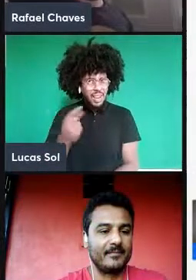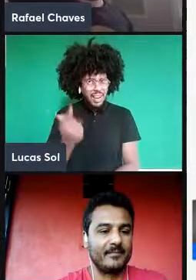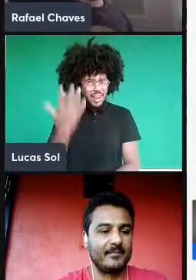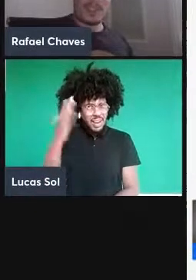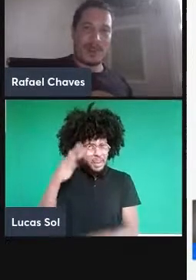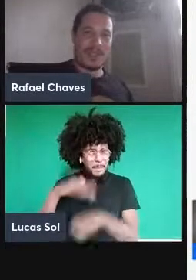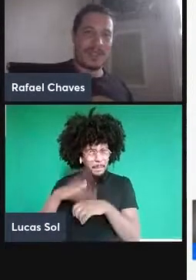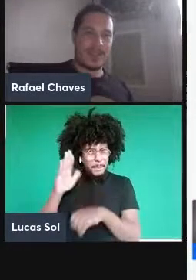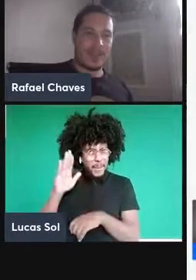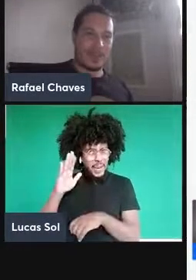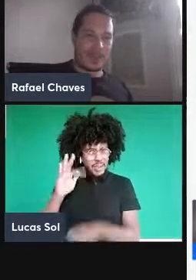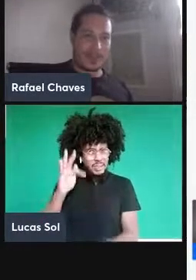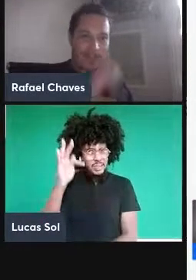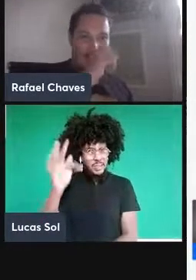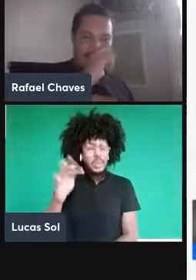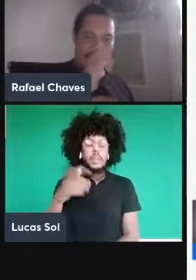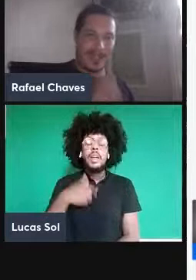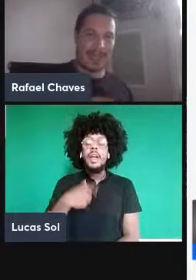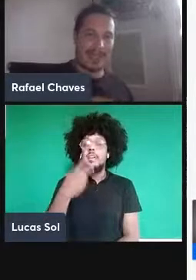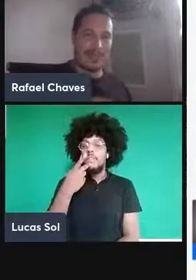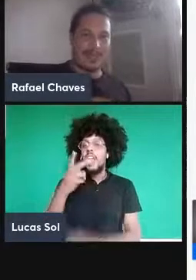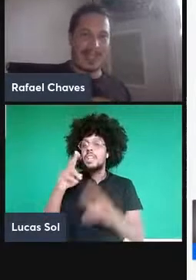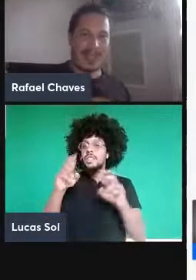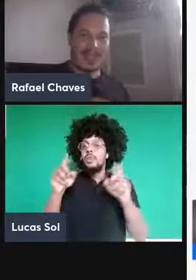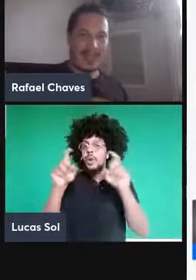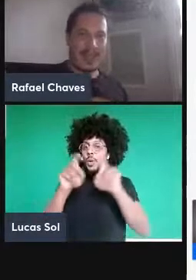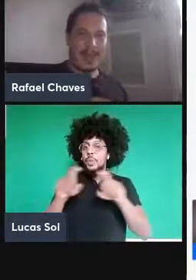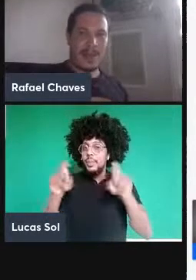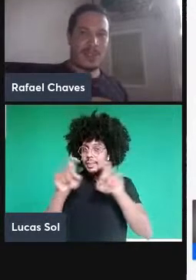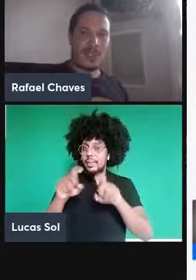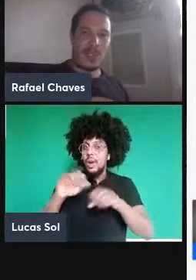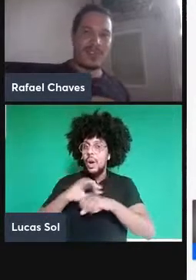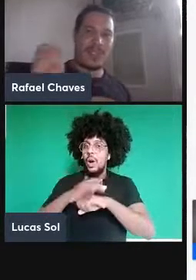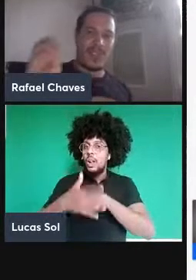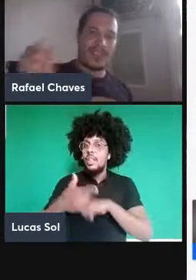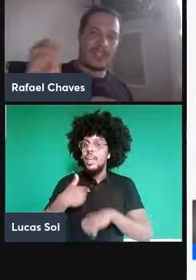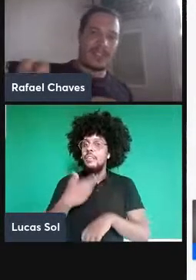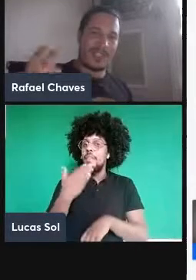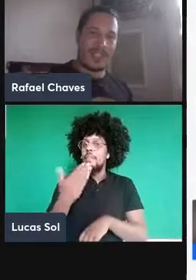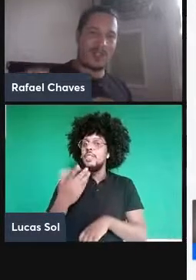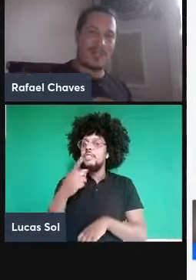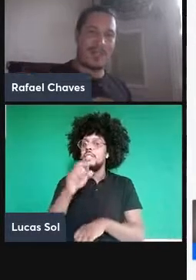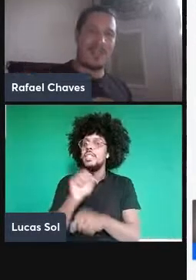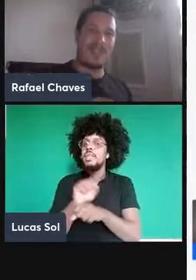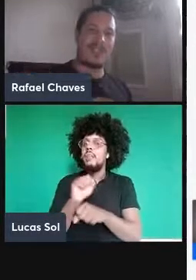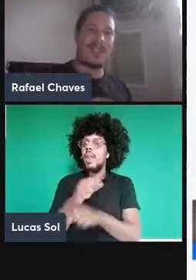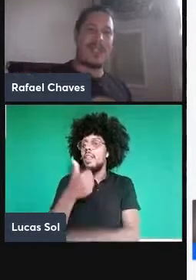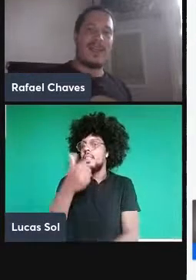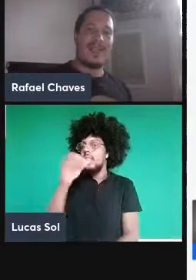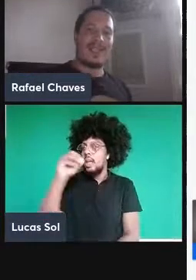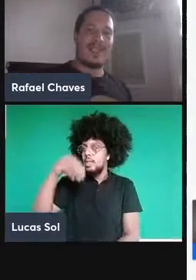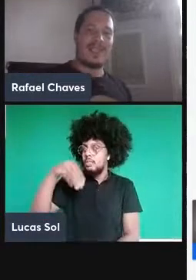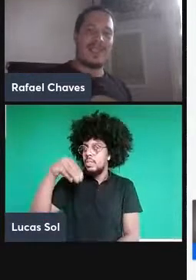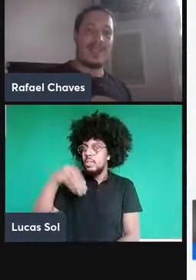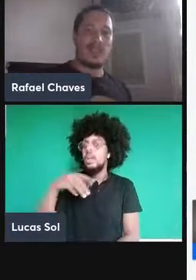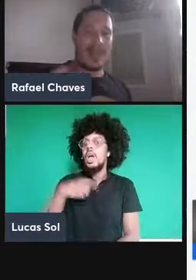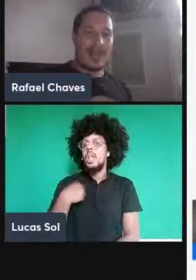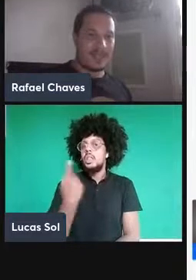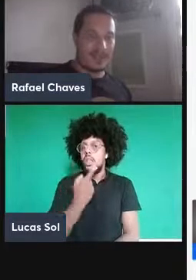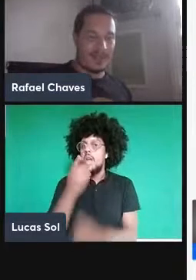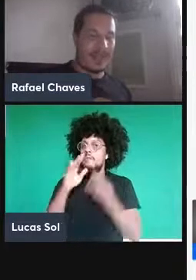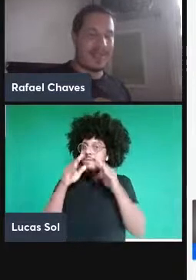computação quântica agora, então eu vou pedir para você esperar aí uns 10 minutinhos e a gente vai chegar justamente nessa